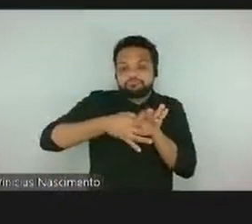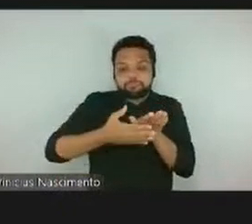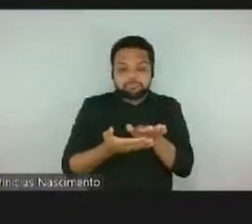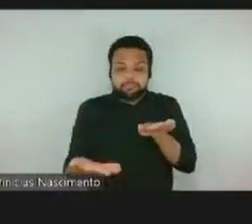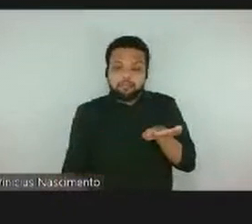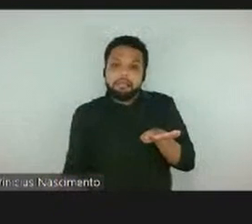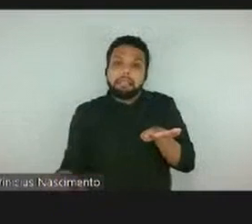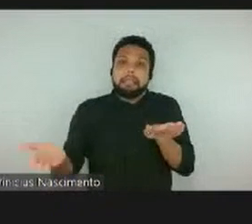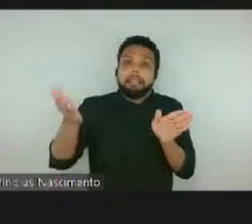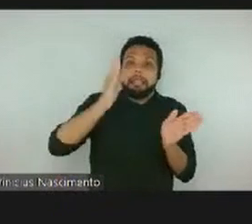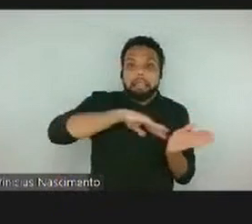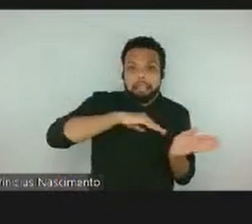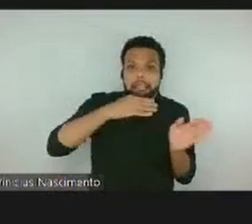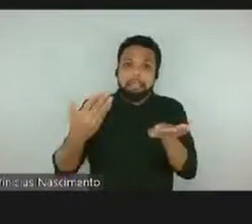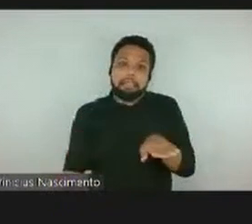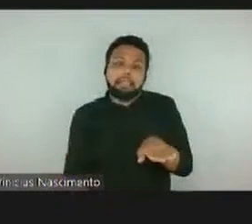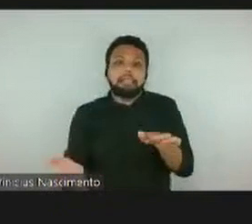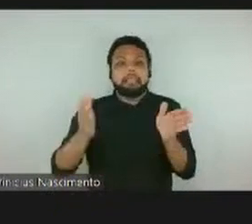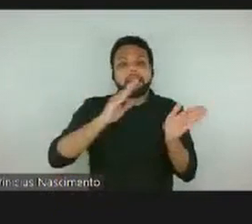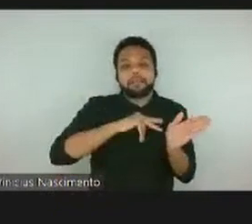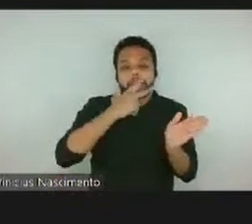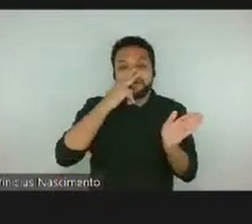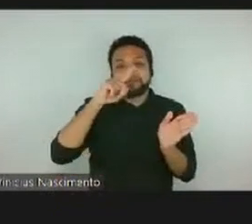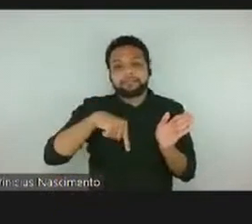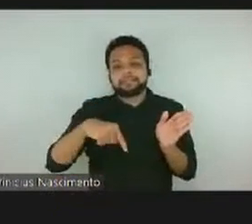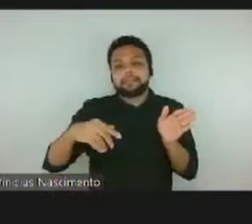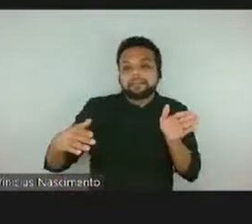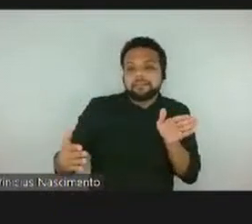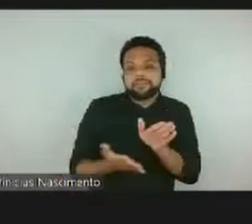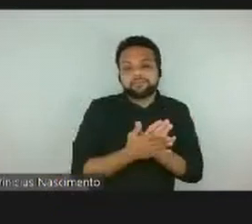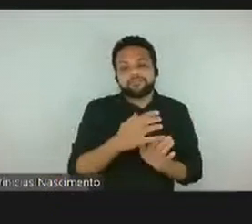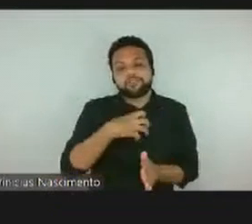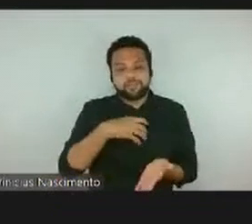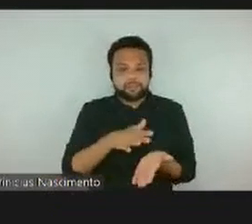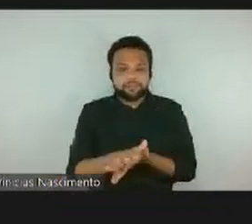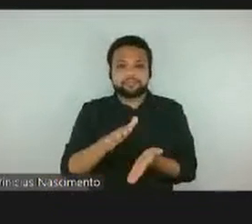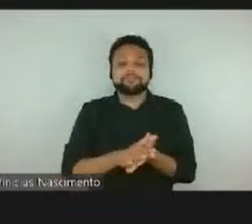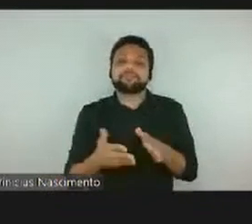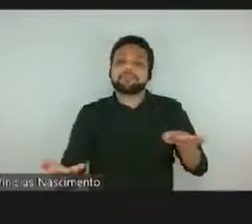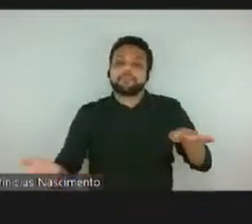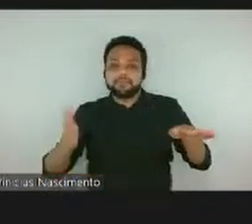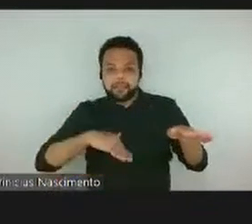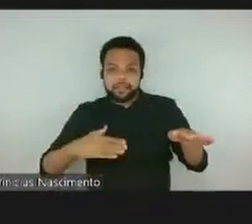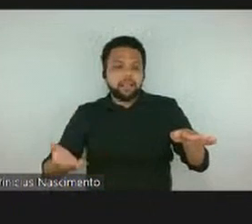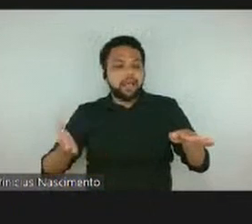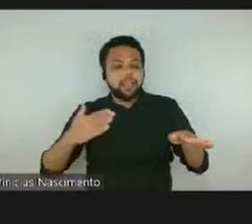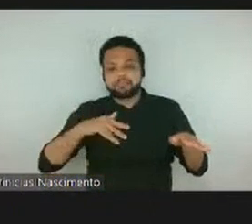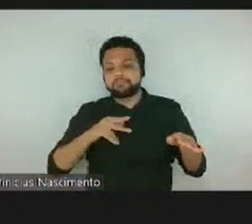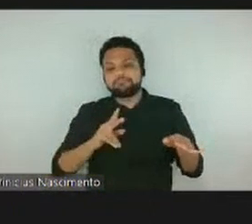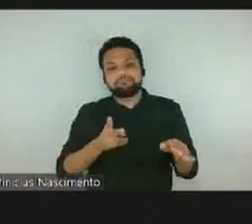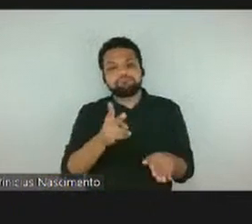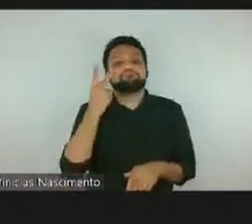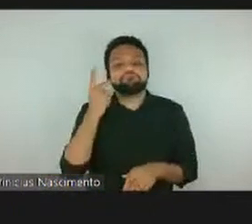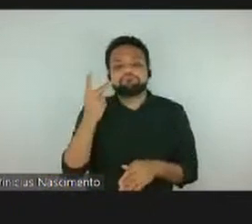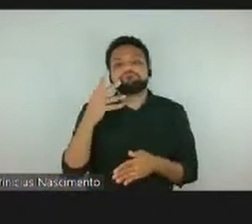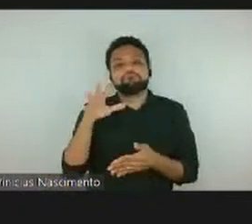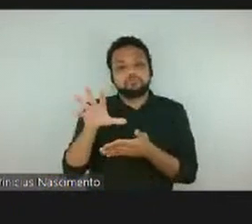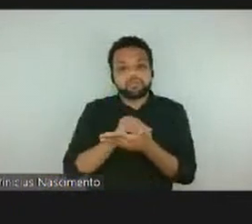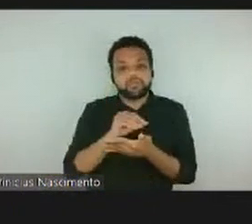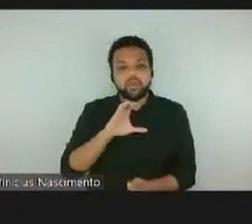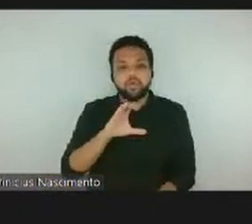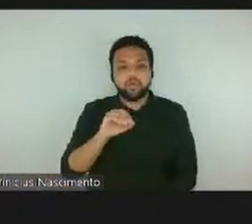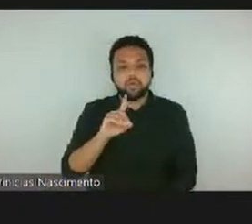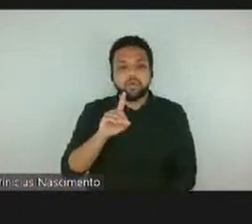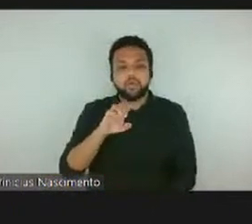colado a essa maneira de se pensar uma publicação. Os catálogos seguem, normalmente, o modelo códex, que é o livro